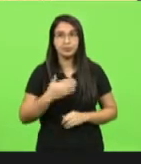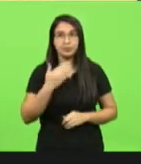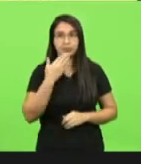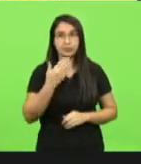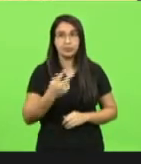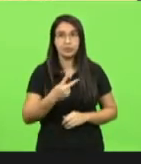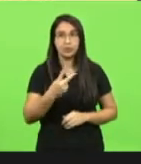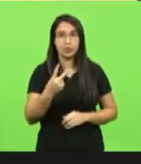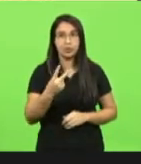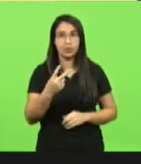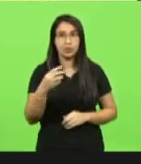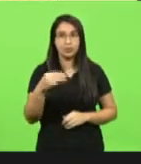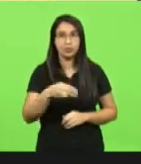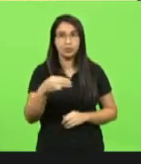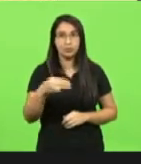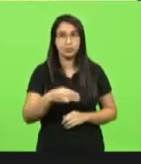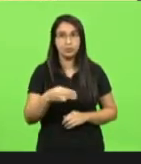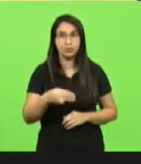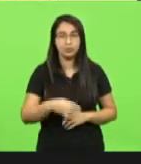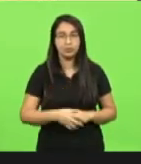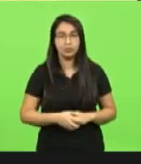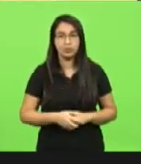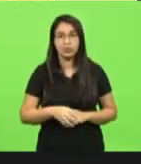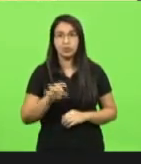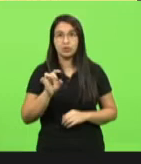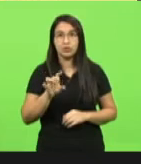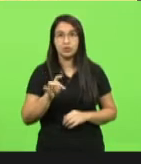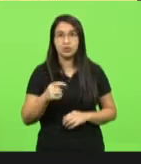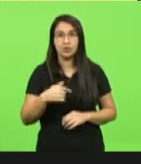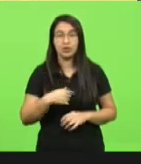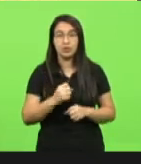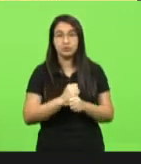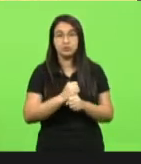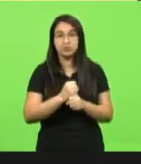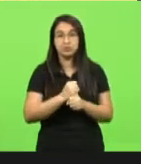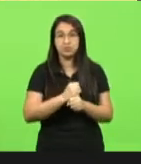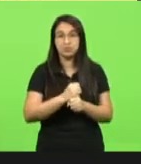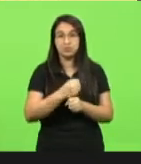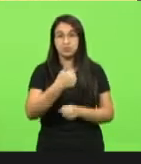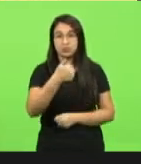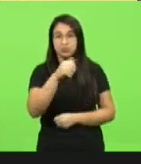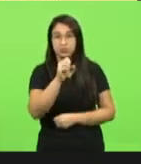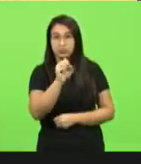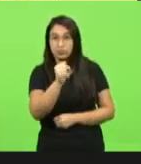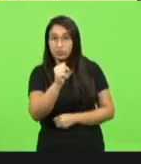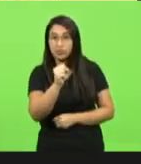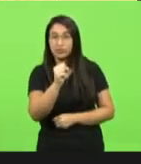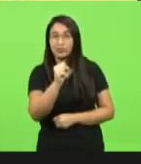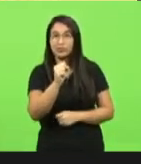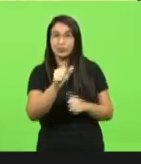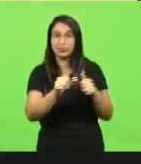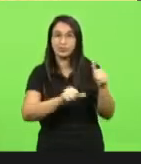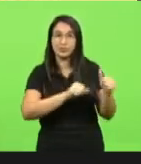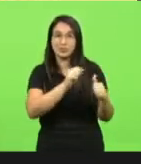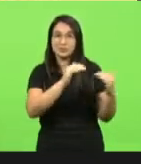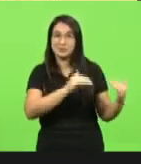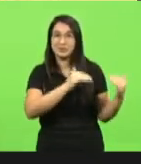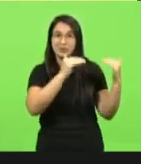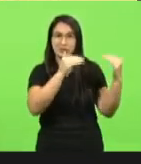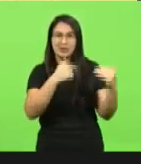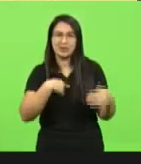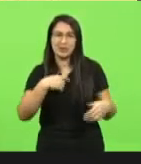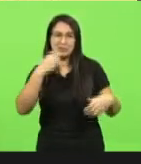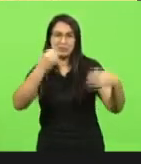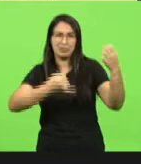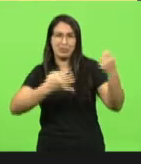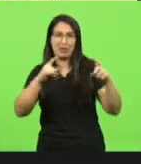para depois. Só para constar, eu levei 18 anos para ser promovido, tá? Eu não vou ficar aqui fazendo... Eu não vou ficar aqui gritando